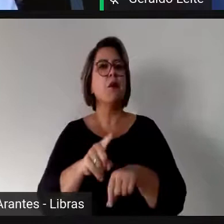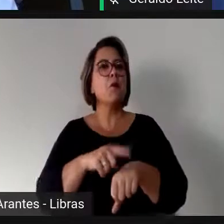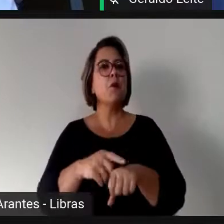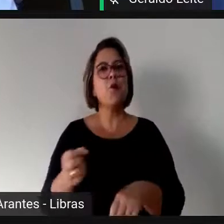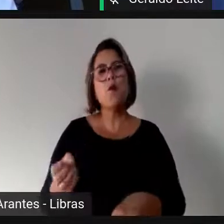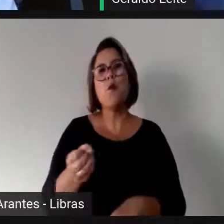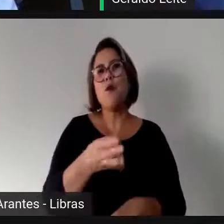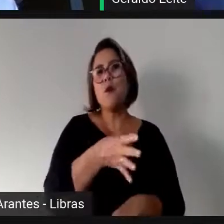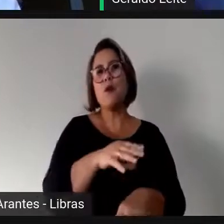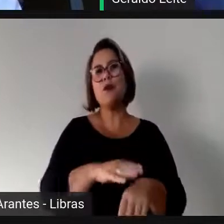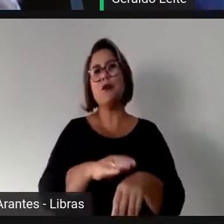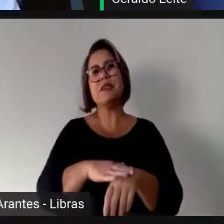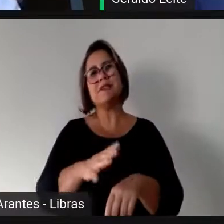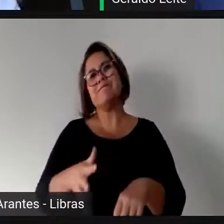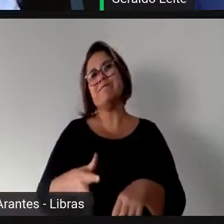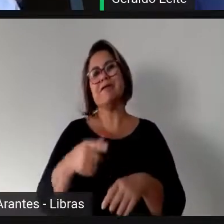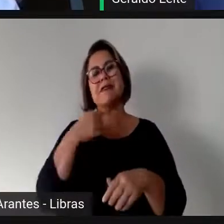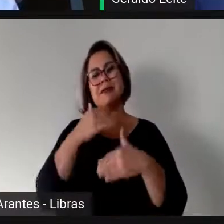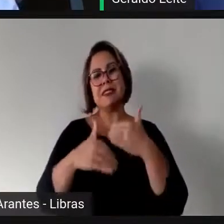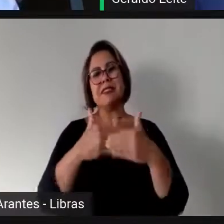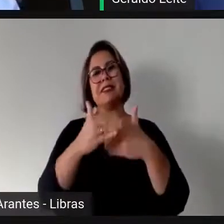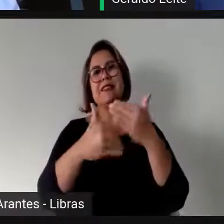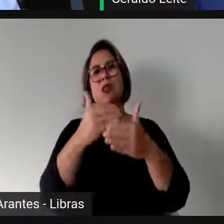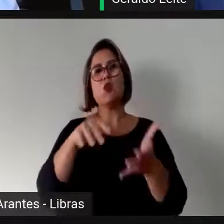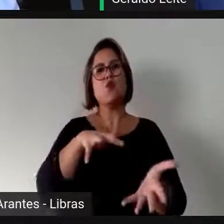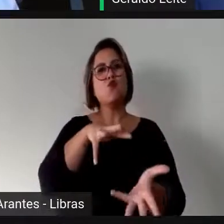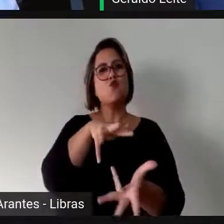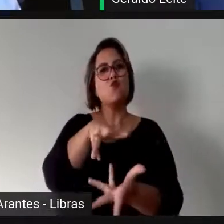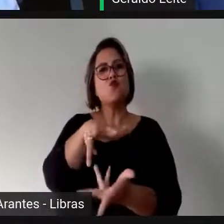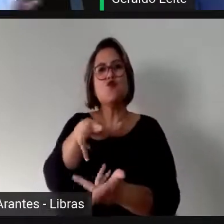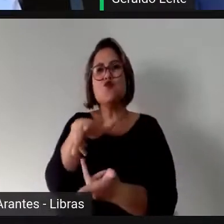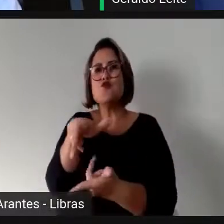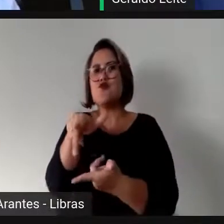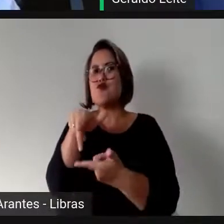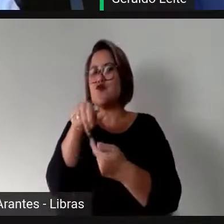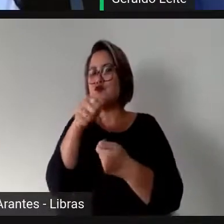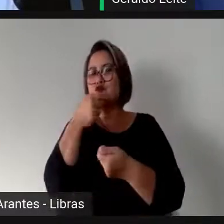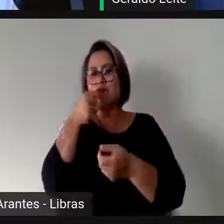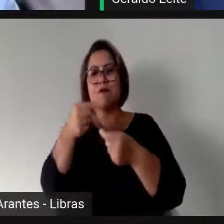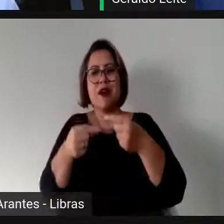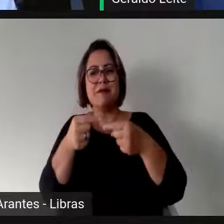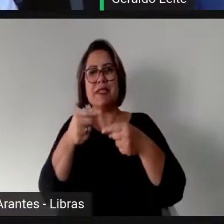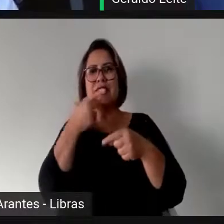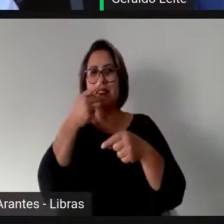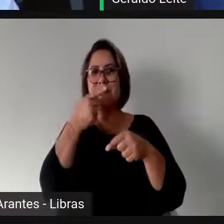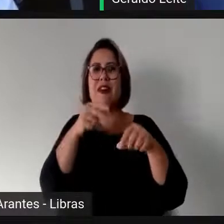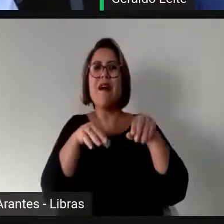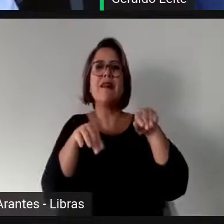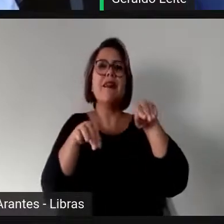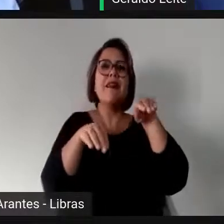para acelerar, né, no mundo inteiro está se discutindo a paridade, né,